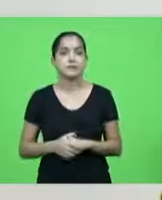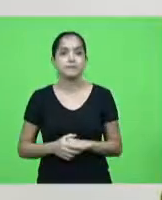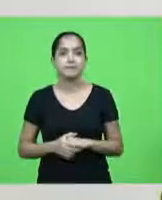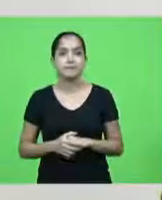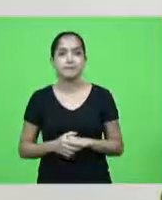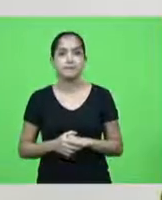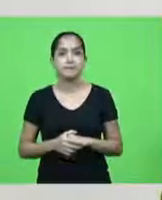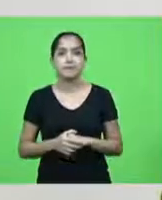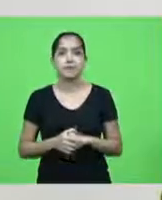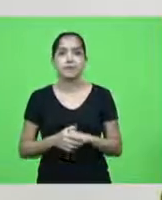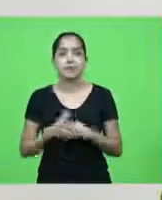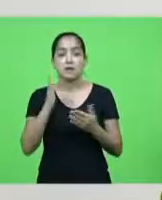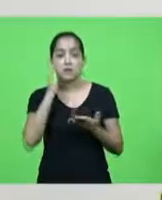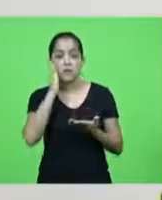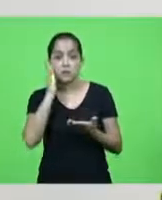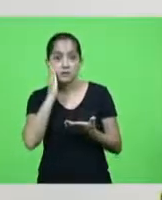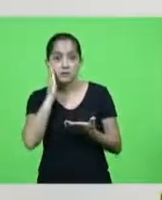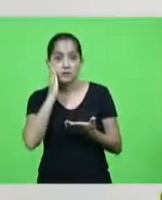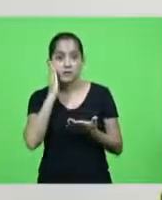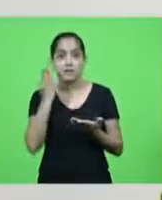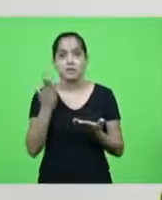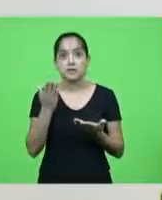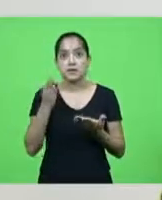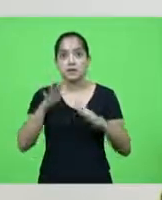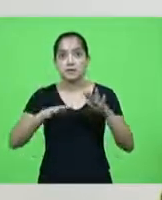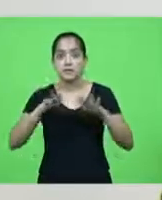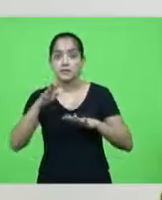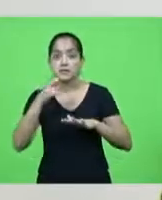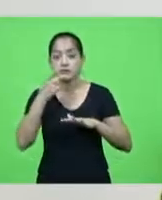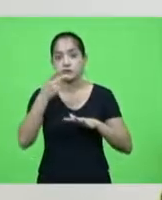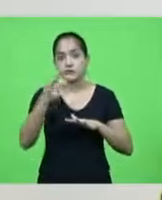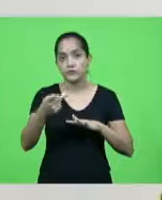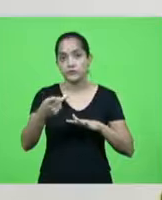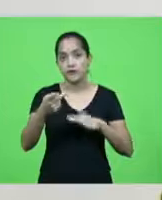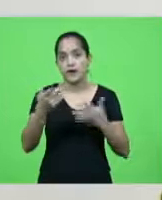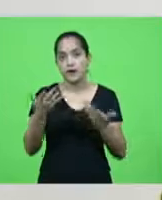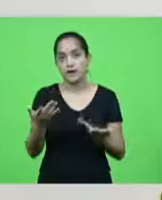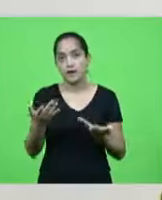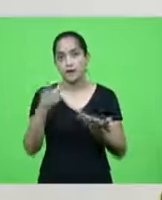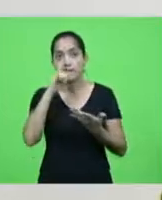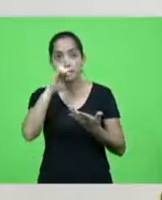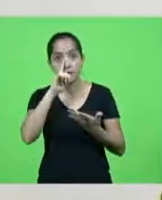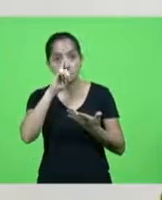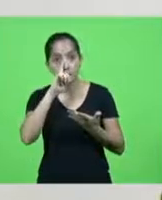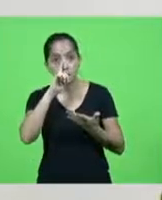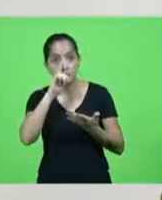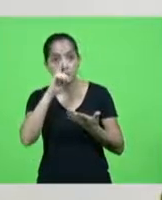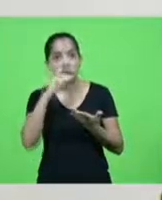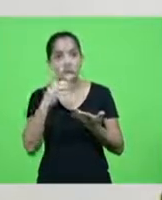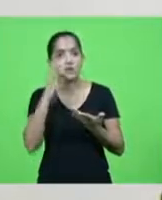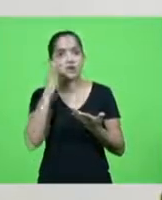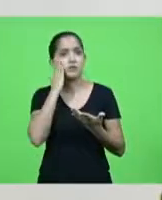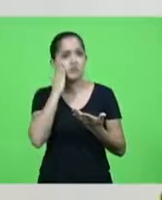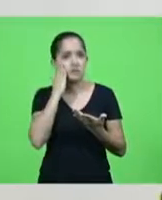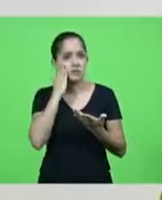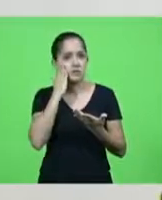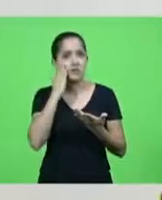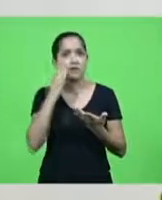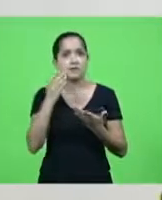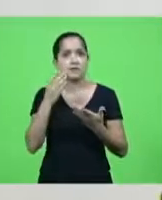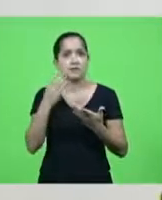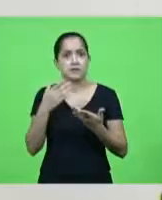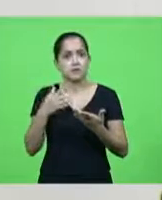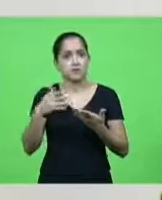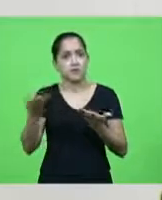eu sei que muitas vezes a gente fala algumas coisas aqui e que são perigosos porque eu sei que uma fala dessa minha aqui vai chegar lá dentro do